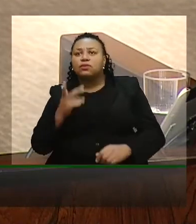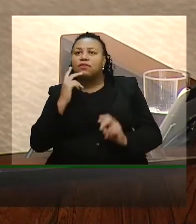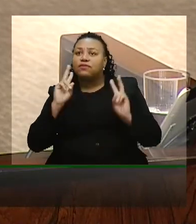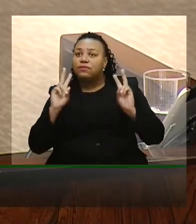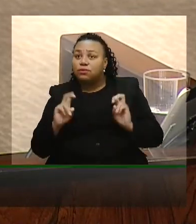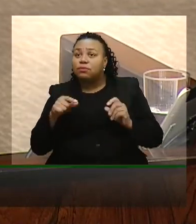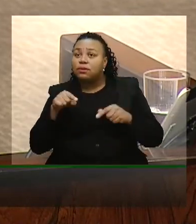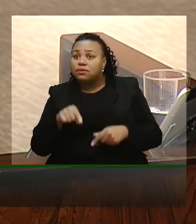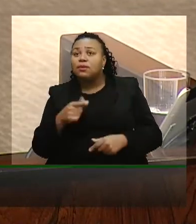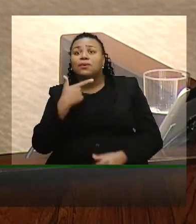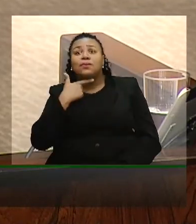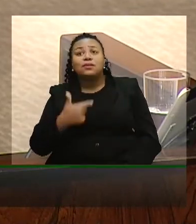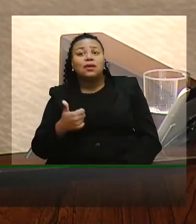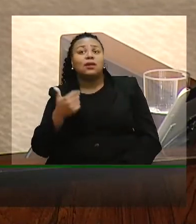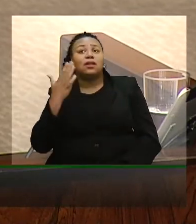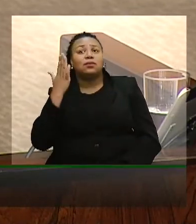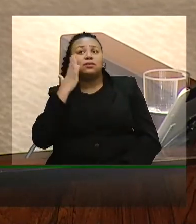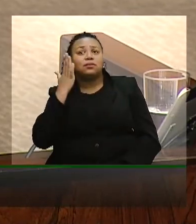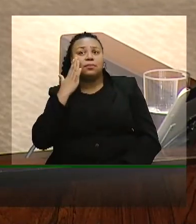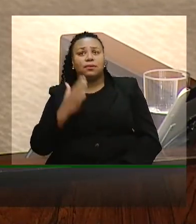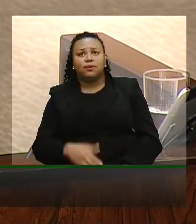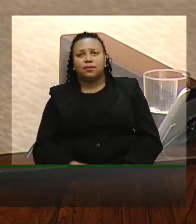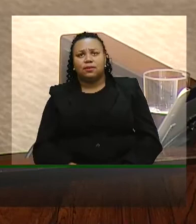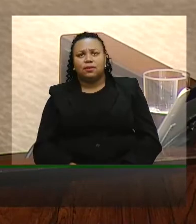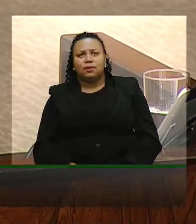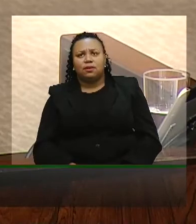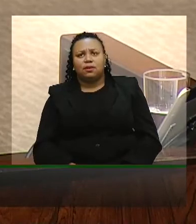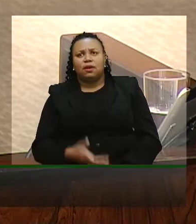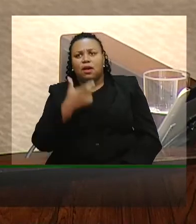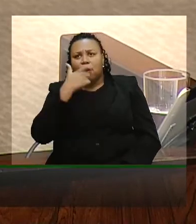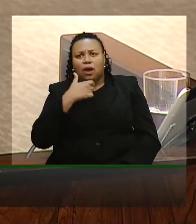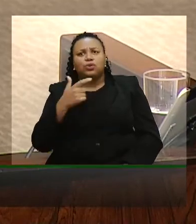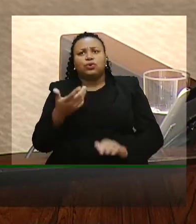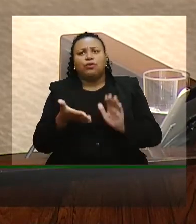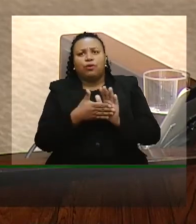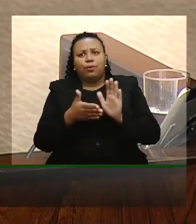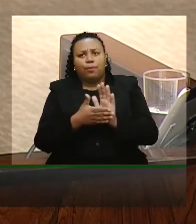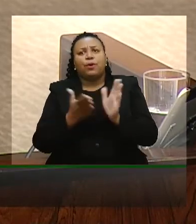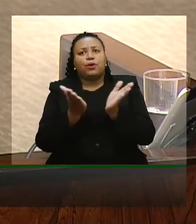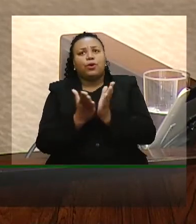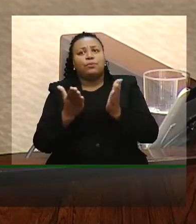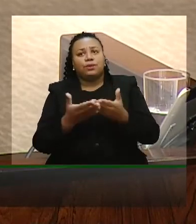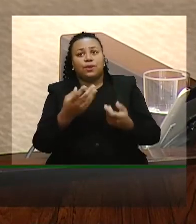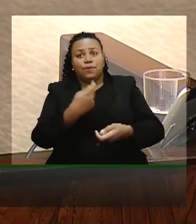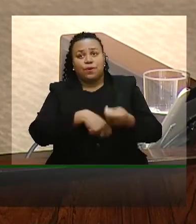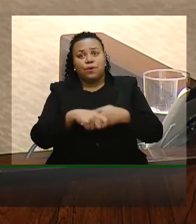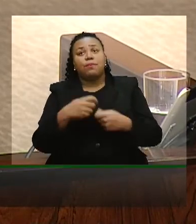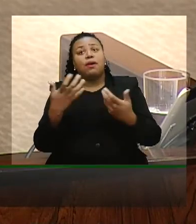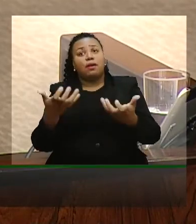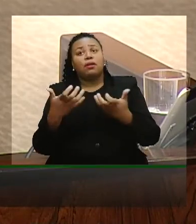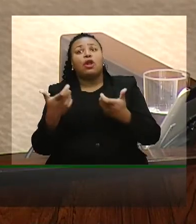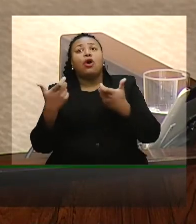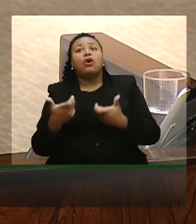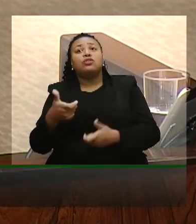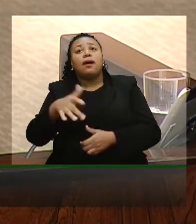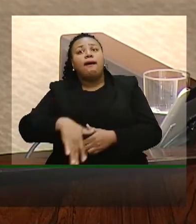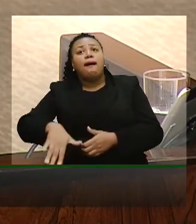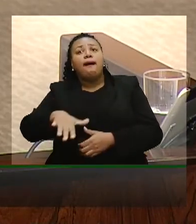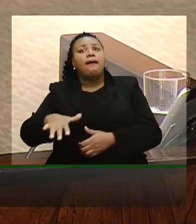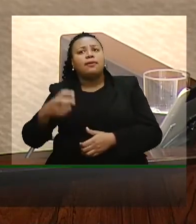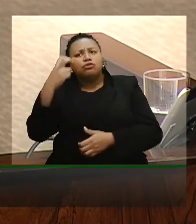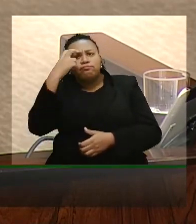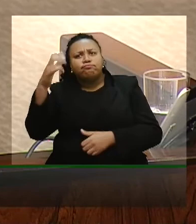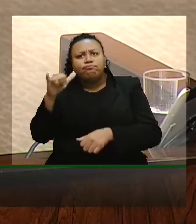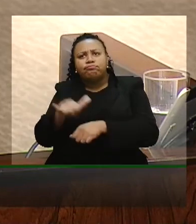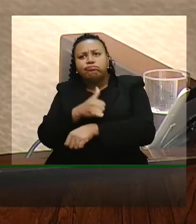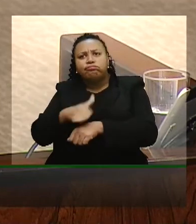disso eu gostaria muito acho que nós vamos fazer agora vou propor na comissão da economia que eu quero onde é que está o setor de inteligência